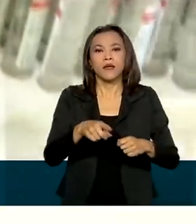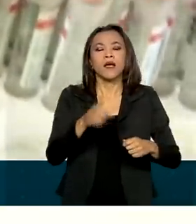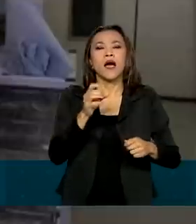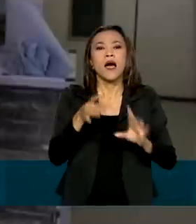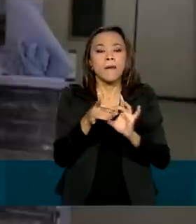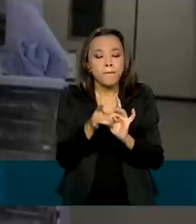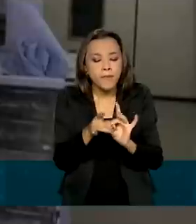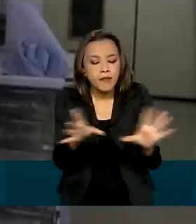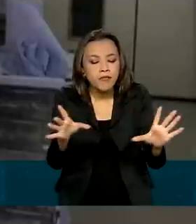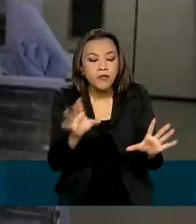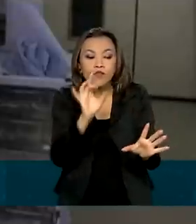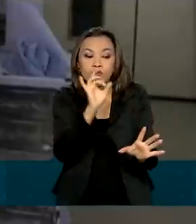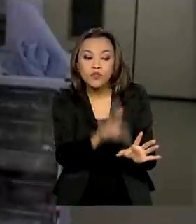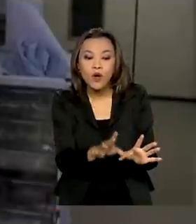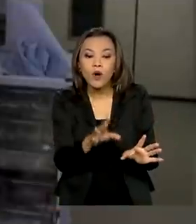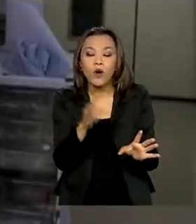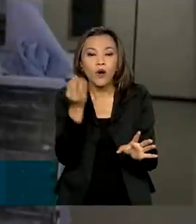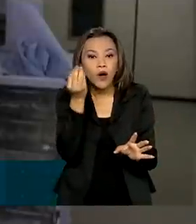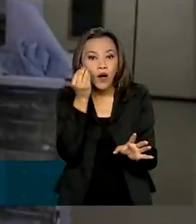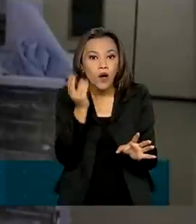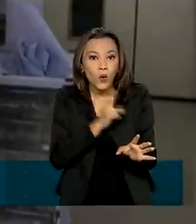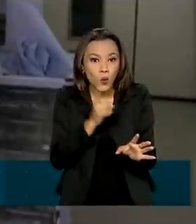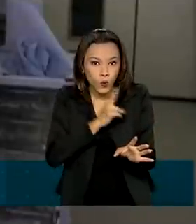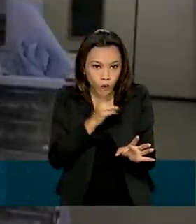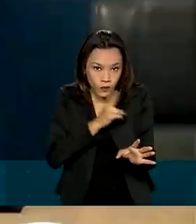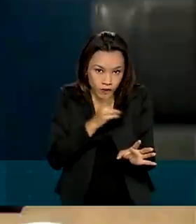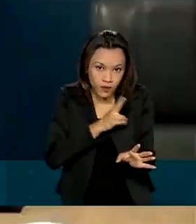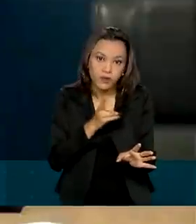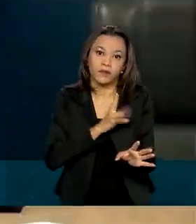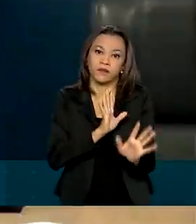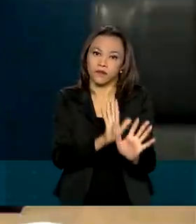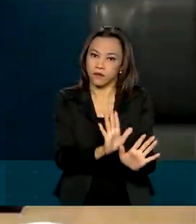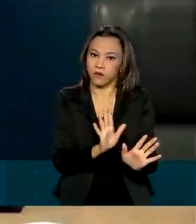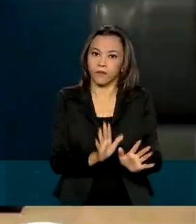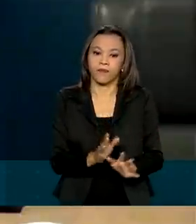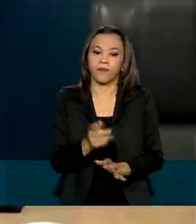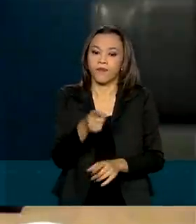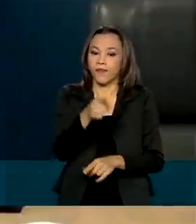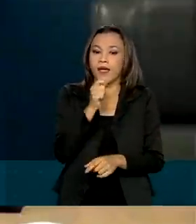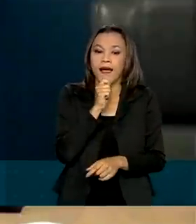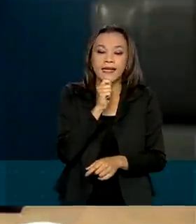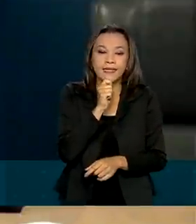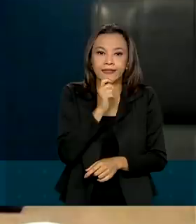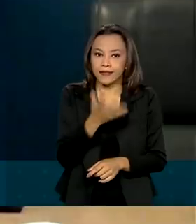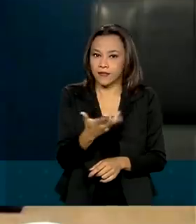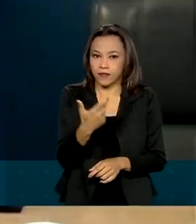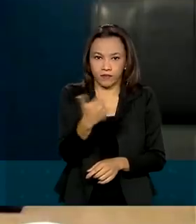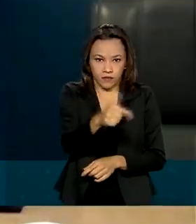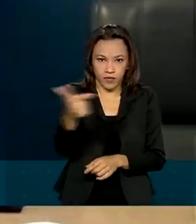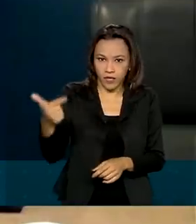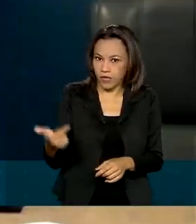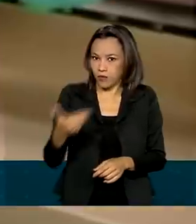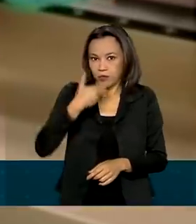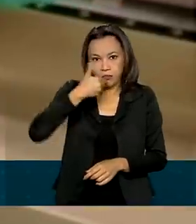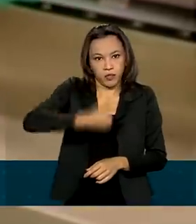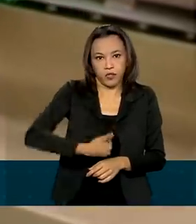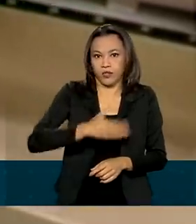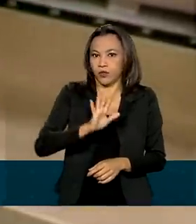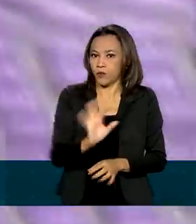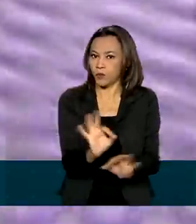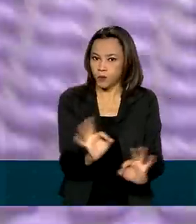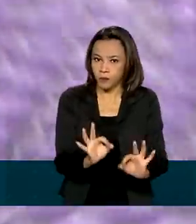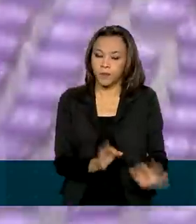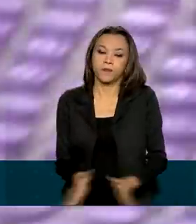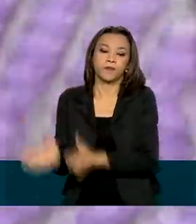apenas enquanto a emergência de saúde for declarada. Até o momento ainda não temos nenhum pedido de autorização de uso emergencial. É bom